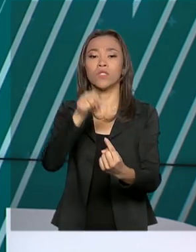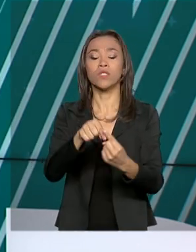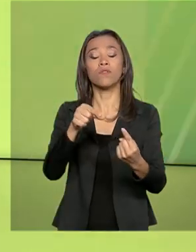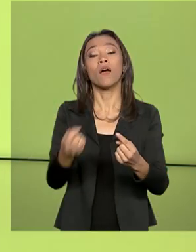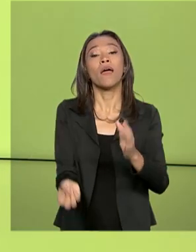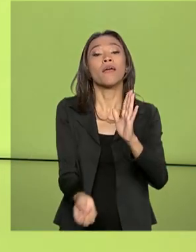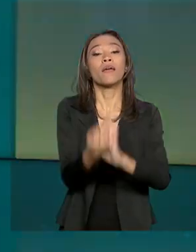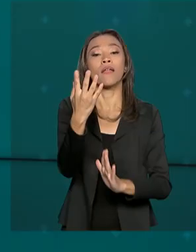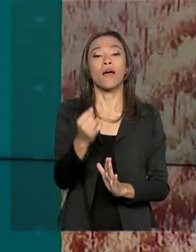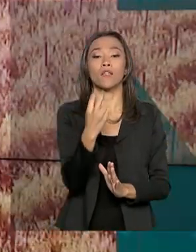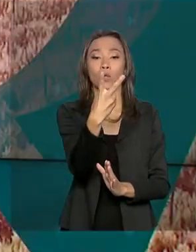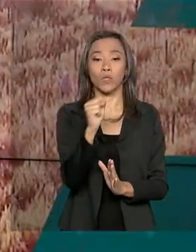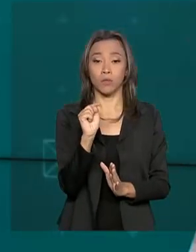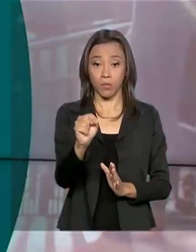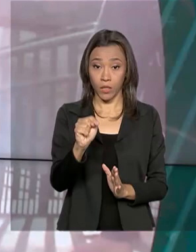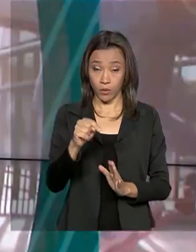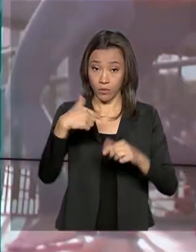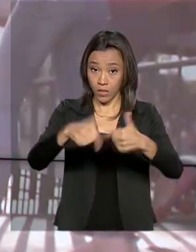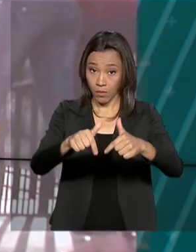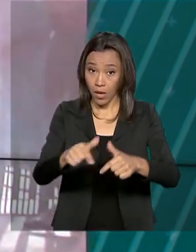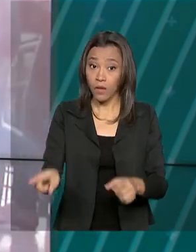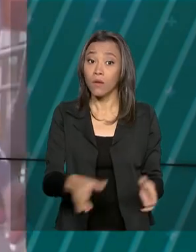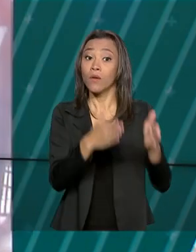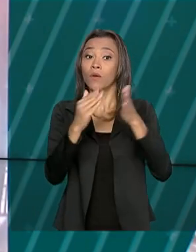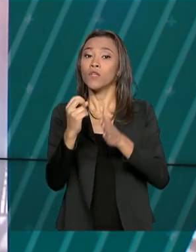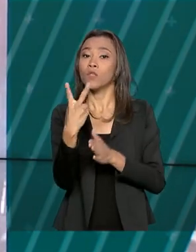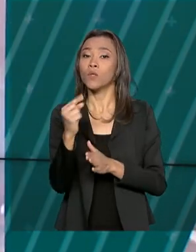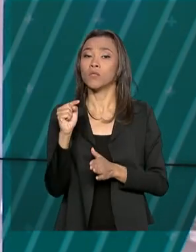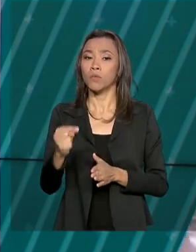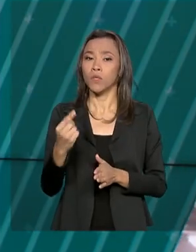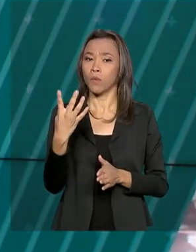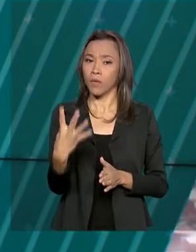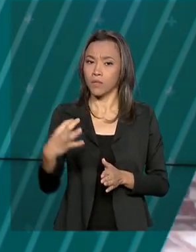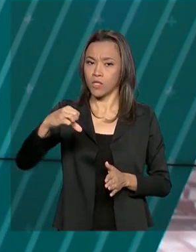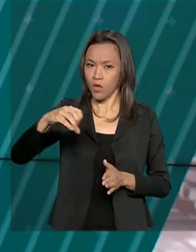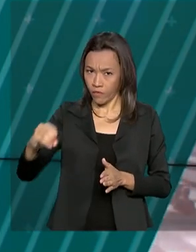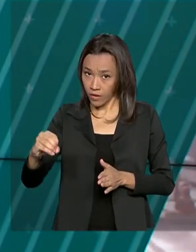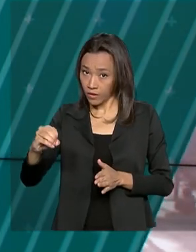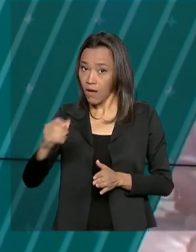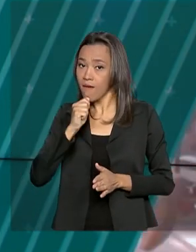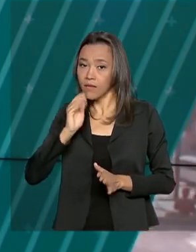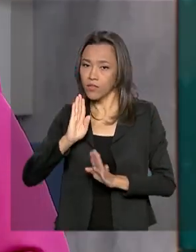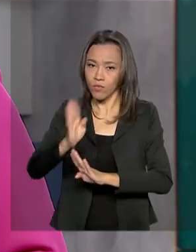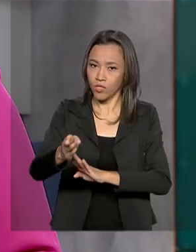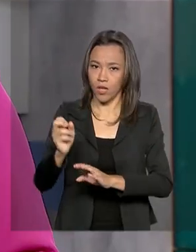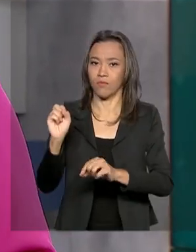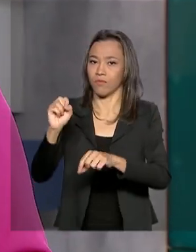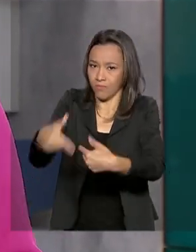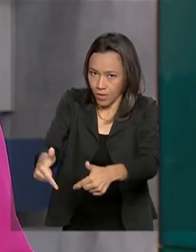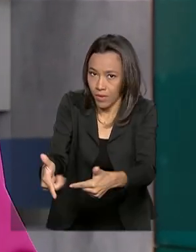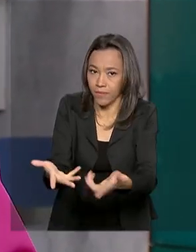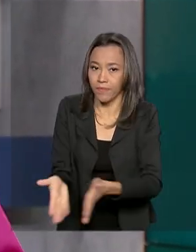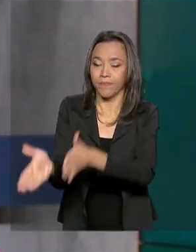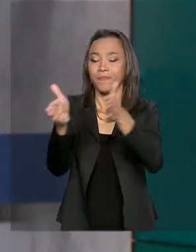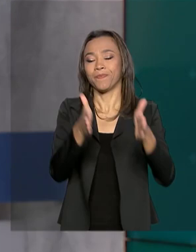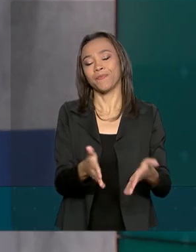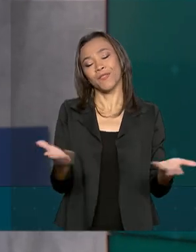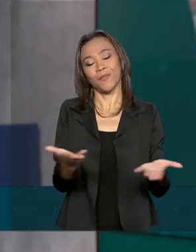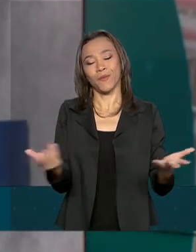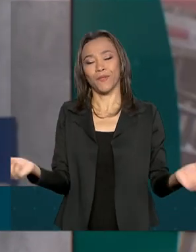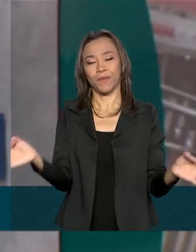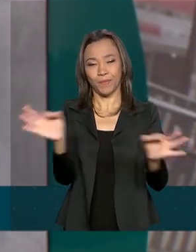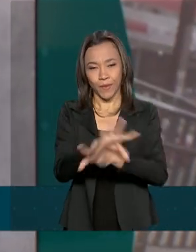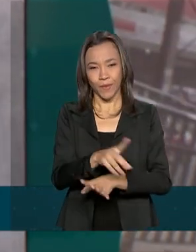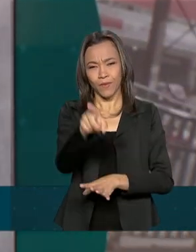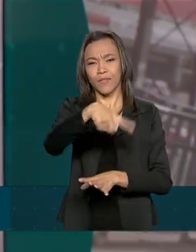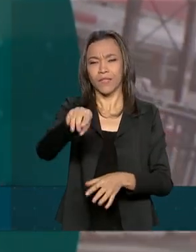2 mil empregos diretos e 2.490 empregos indiretos. O Brasil em Dia termina aqui.